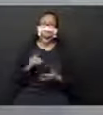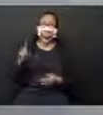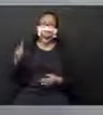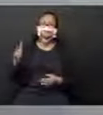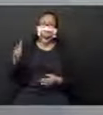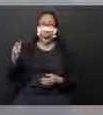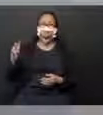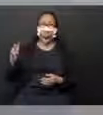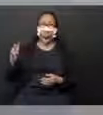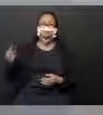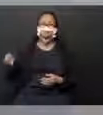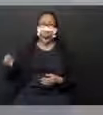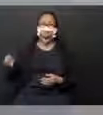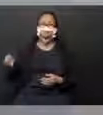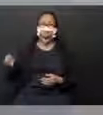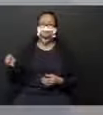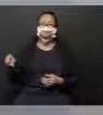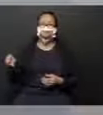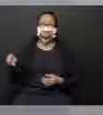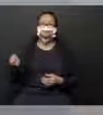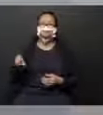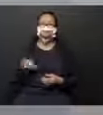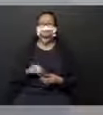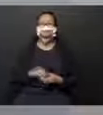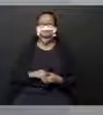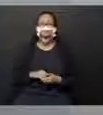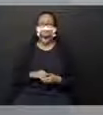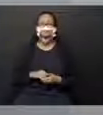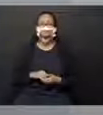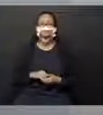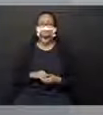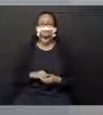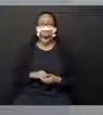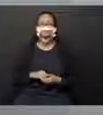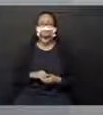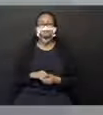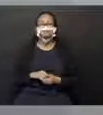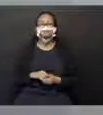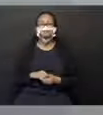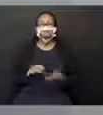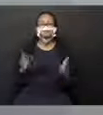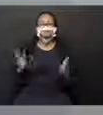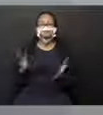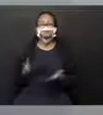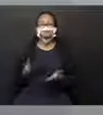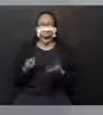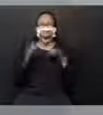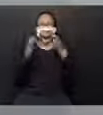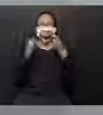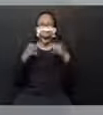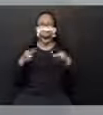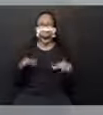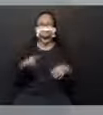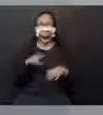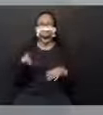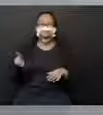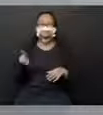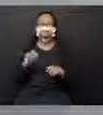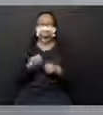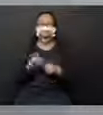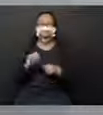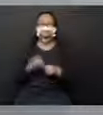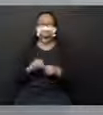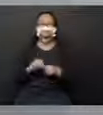Lembra dessa página? Isso! Aquela página que nós tínhamos pulado. Agora, vou explicar o que vocês terão que fazer.